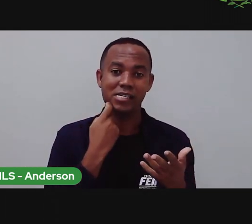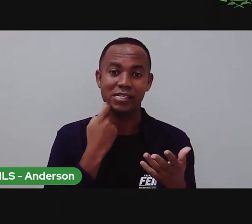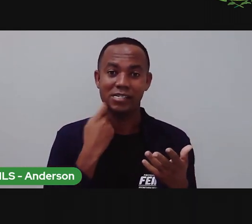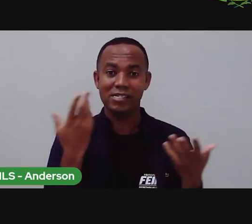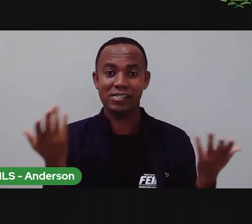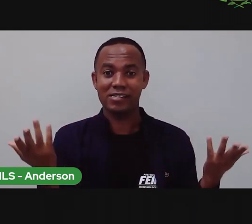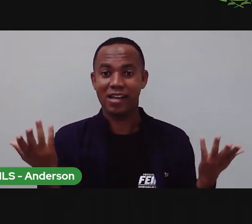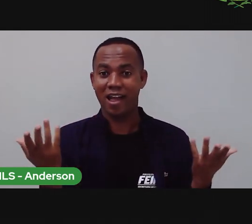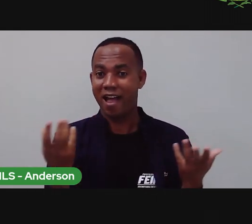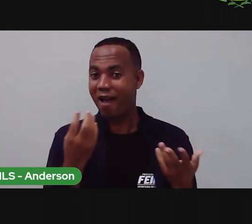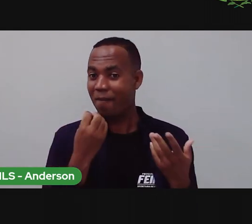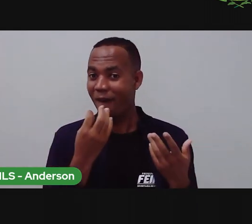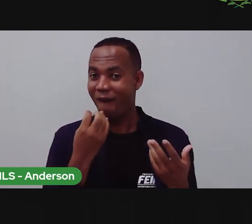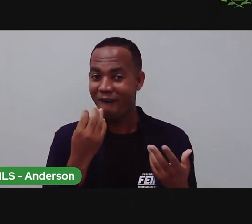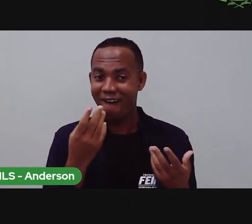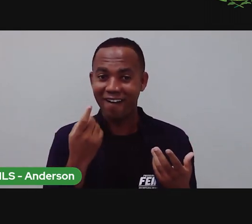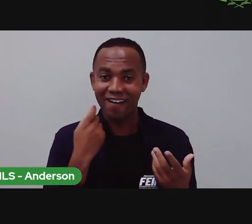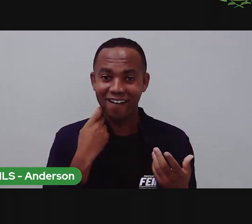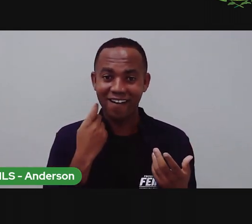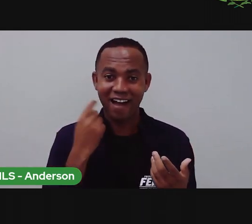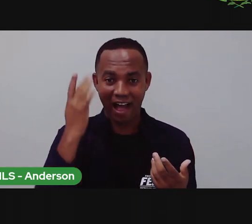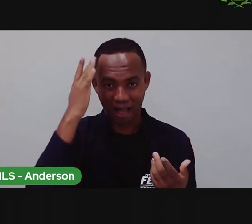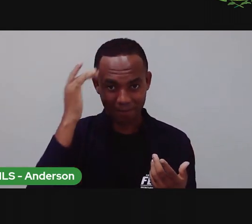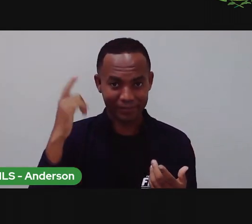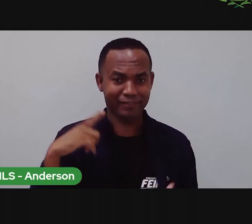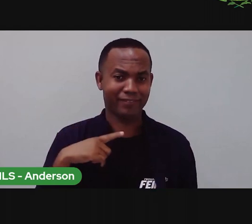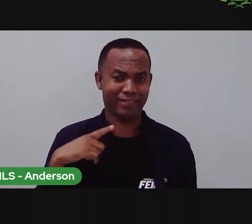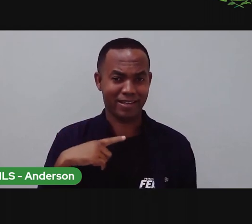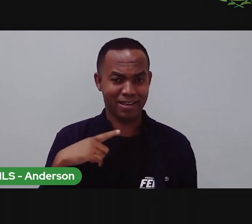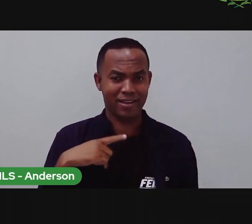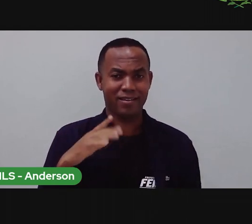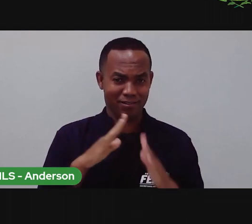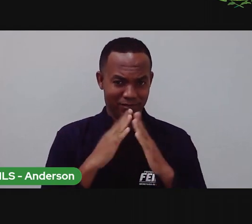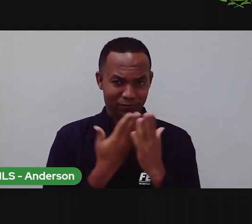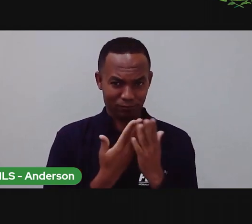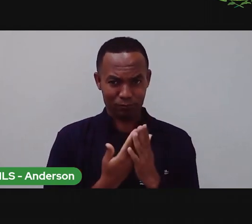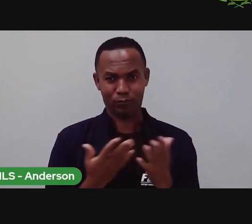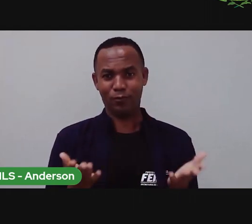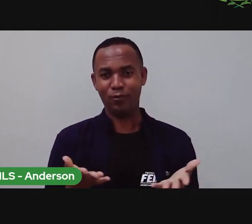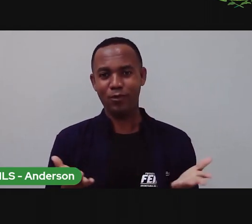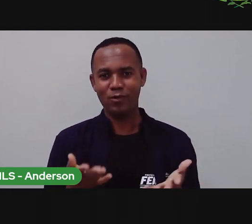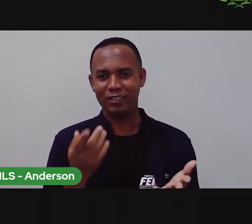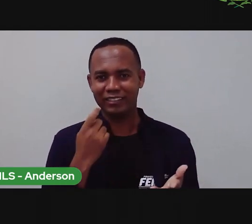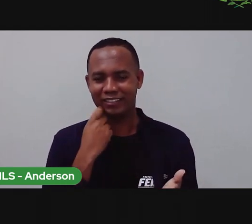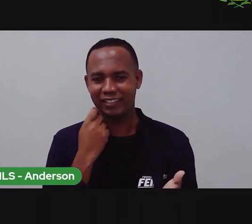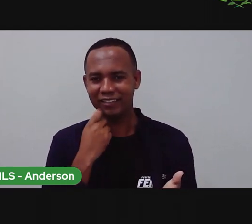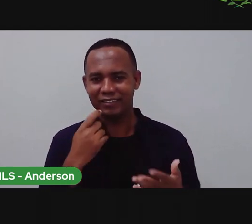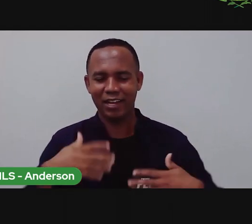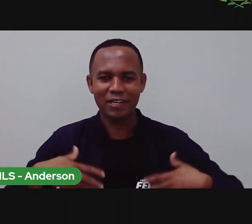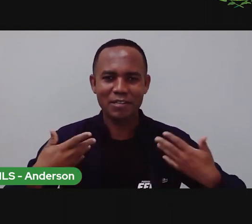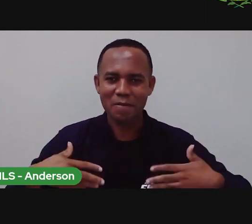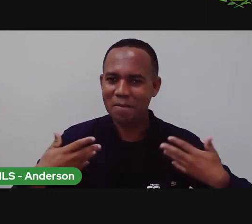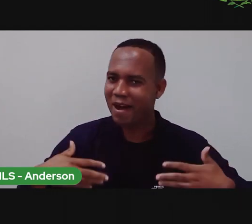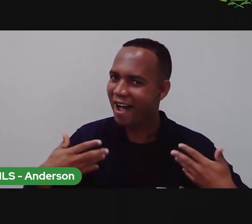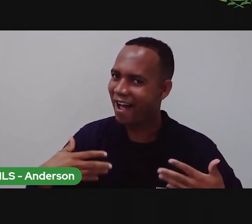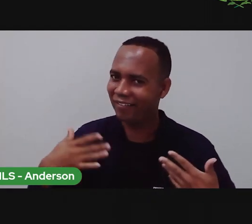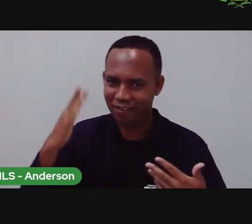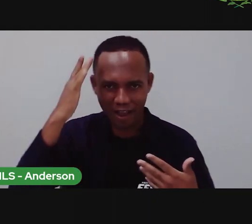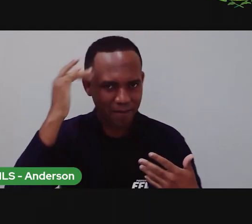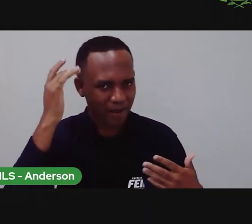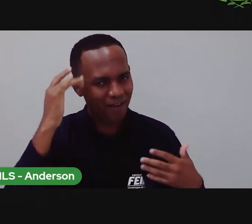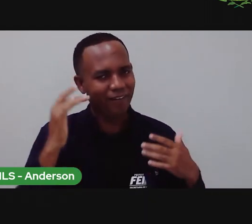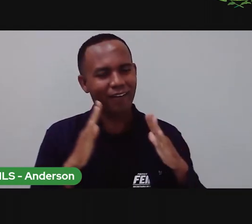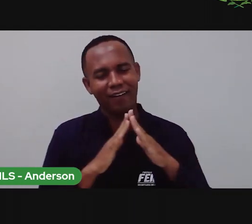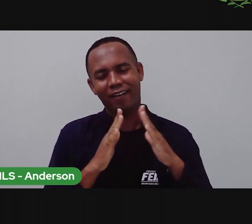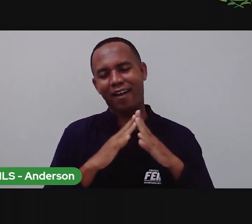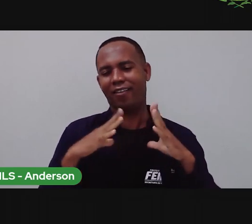Anderson! Hoje é sextou! Amanhã tem aula, viu gente? Mas hoje já é sextou! Anderson já tá animado achando ele que amanhã não tem